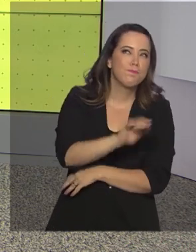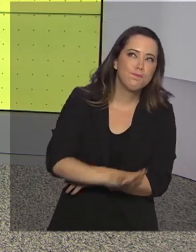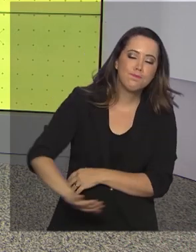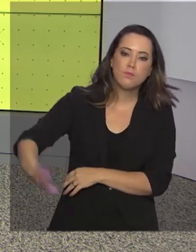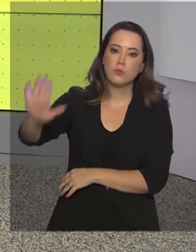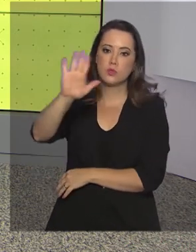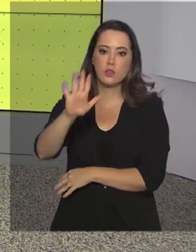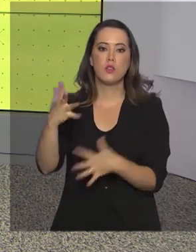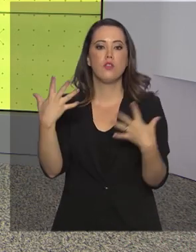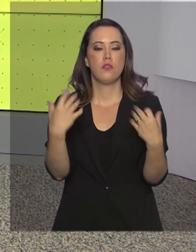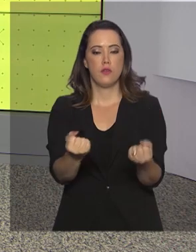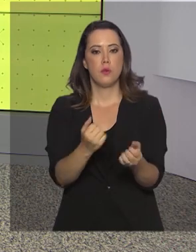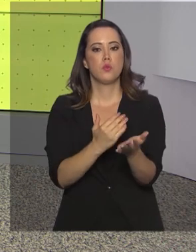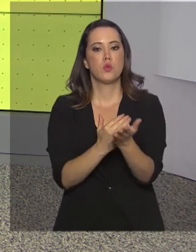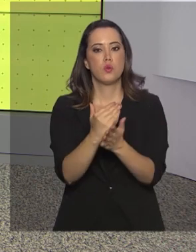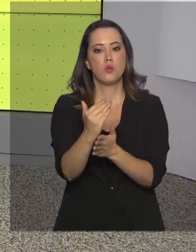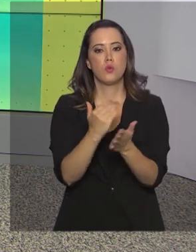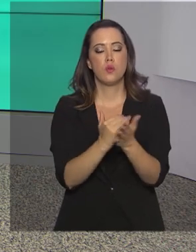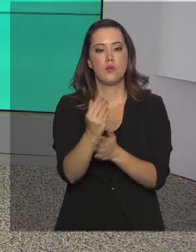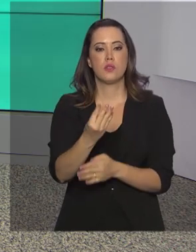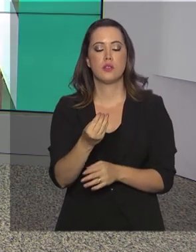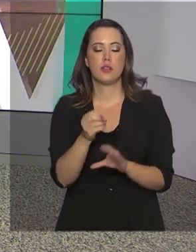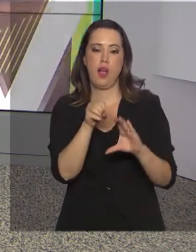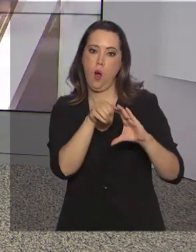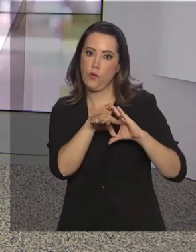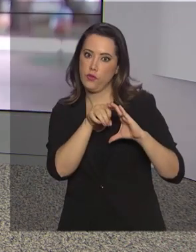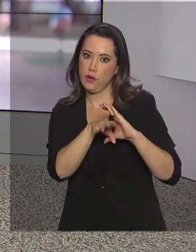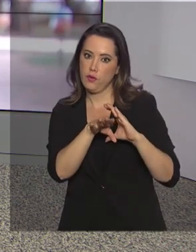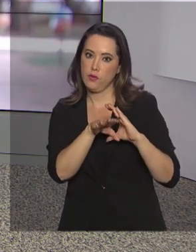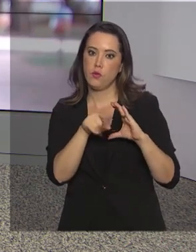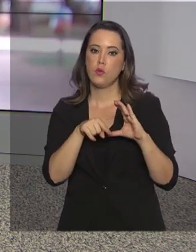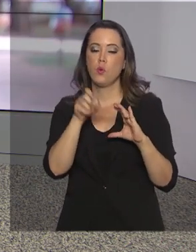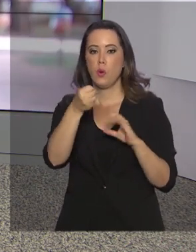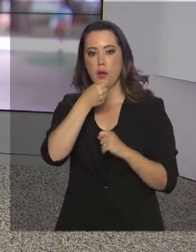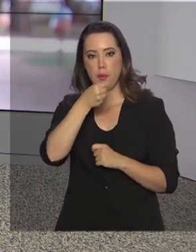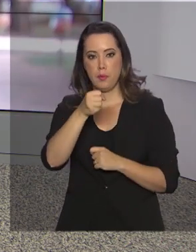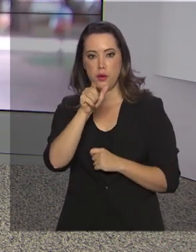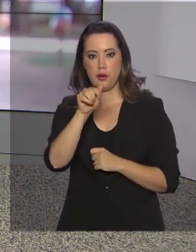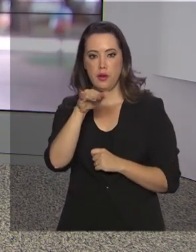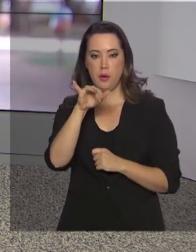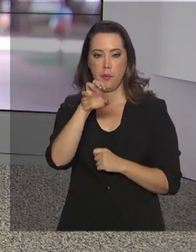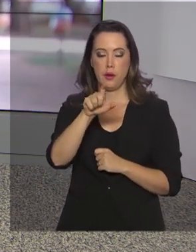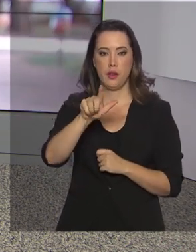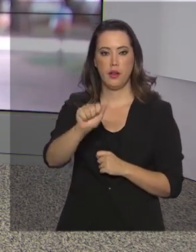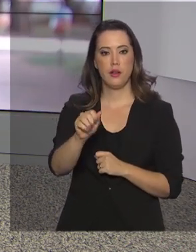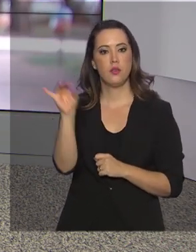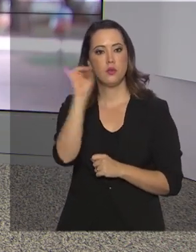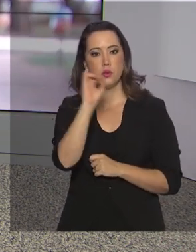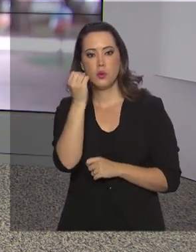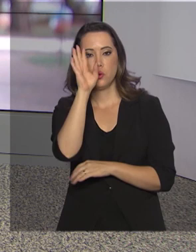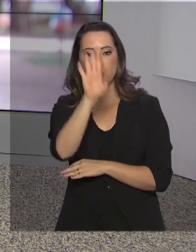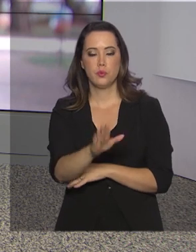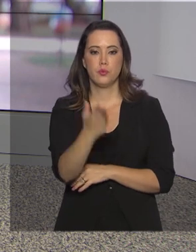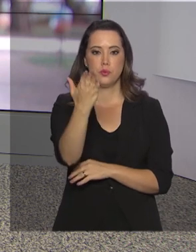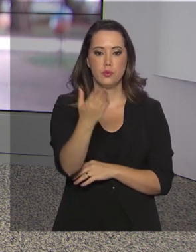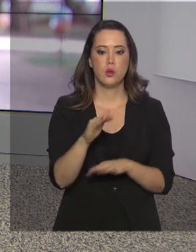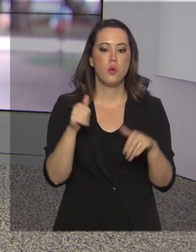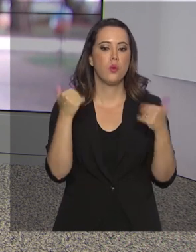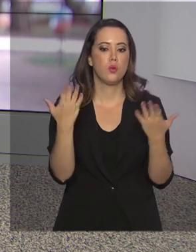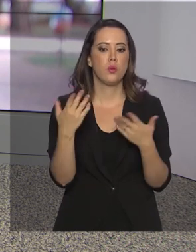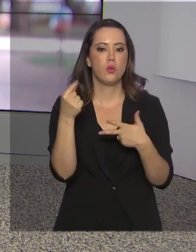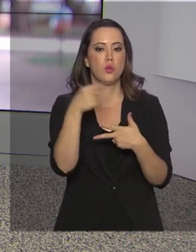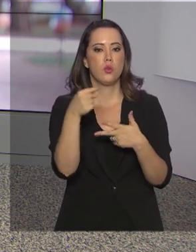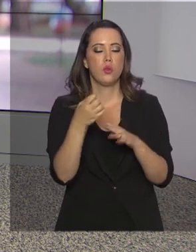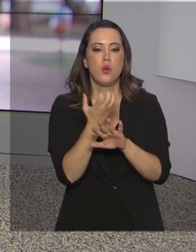país. A gente vai então conversar ao vivo com a repórter Gabriela Noronha. Oi Gabi, boa tarde. Quais as